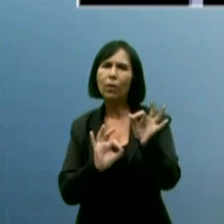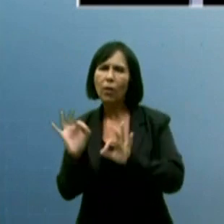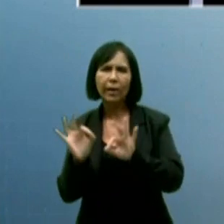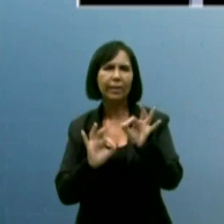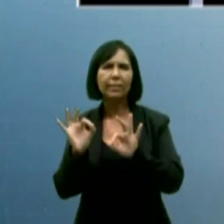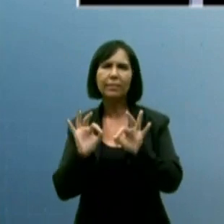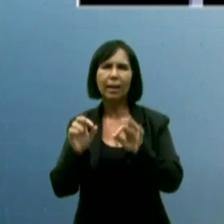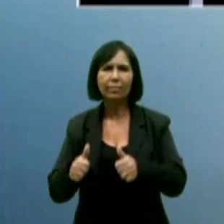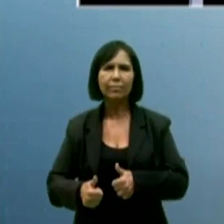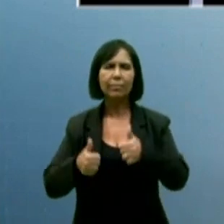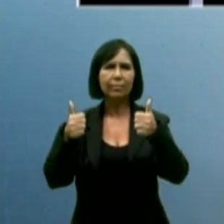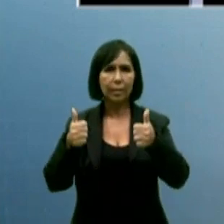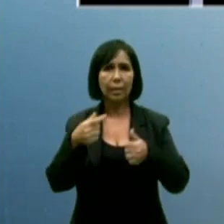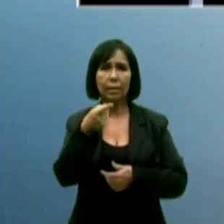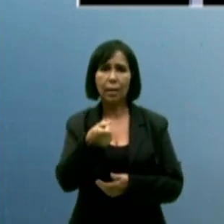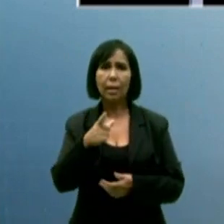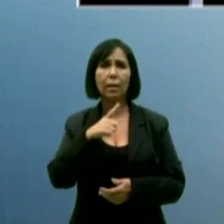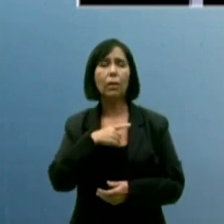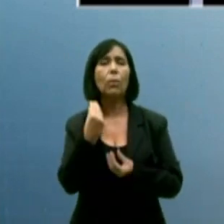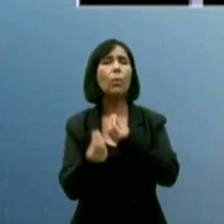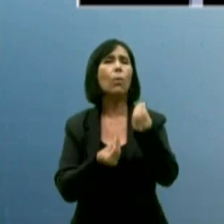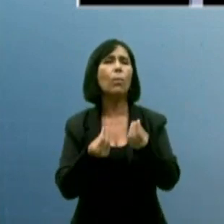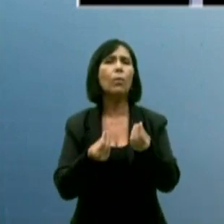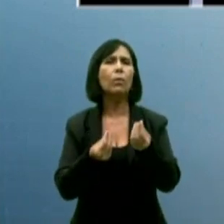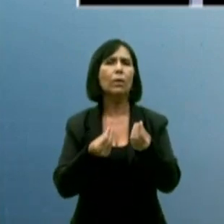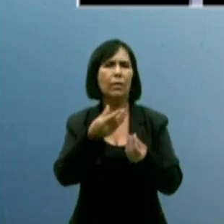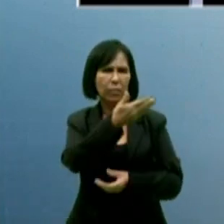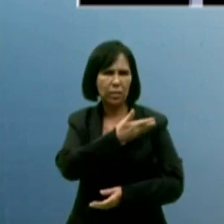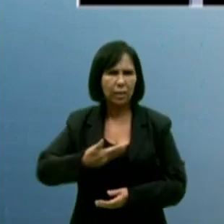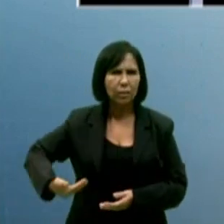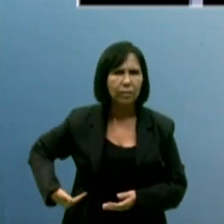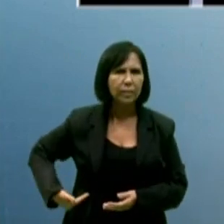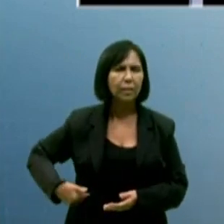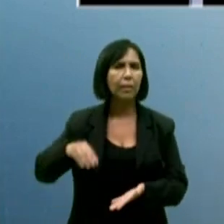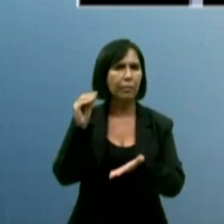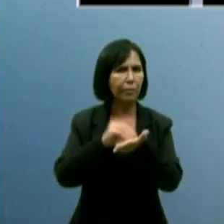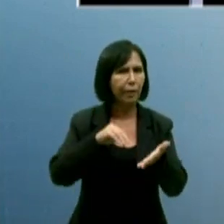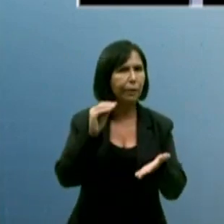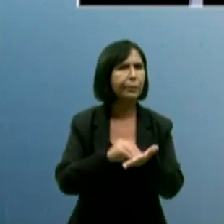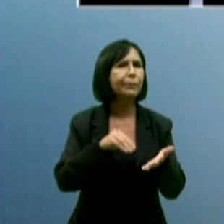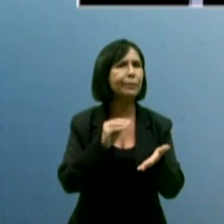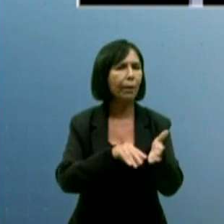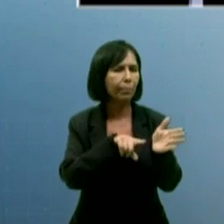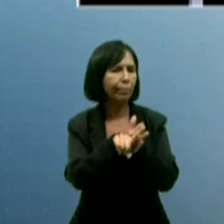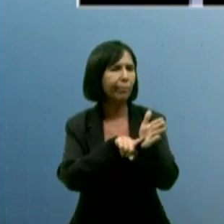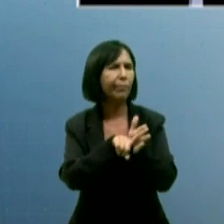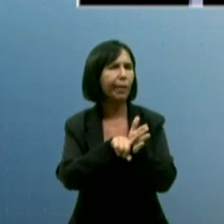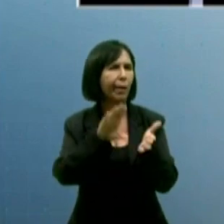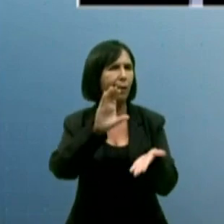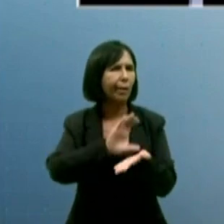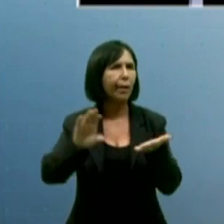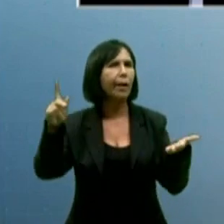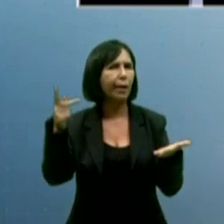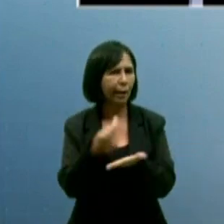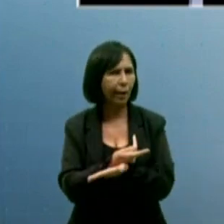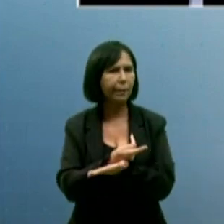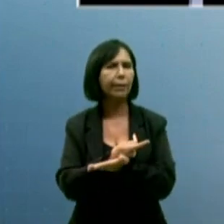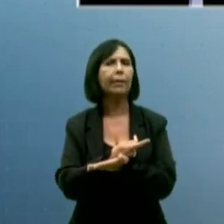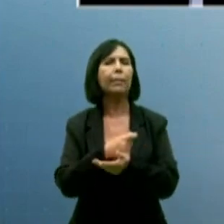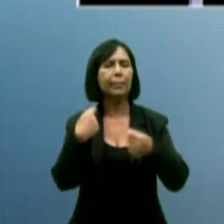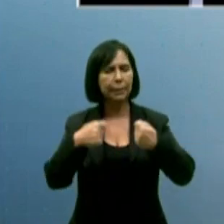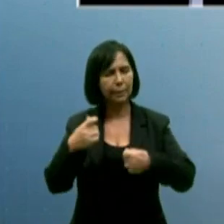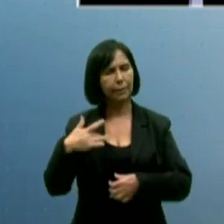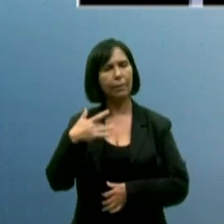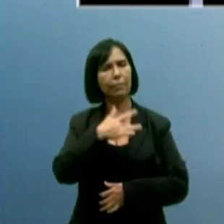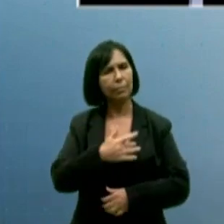inclusive, contas rejeitadas por não investir o mínimo em saúde. A gente vai reverter esse quadro. Não vamos resolver tudo, mas vamos fazer